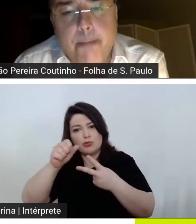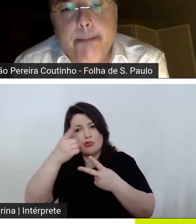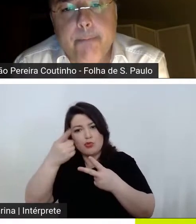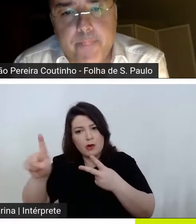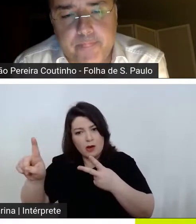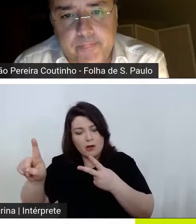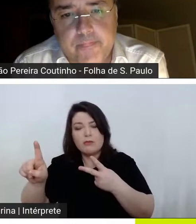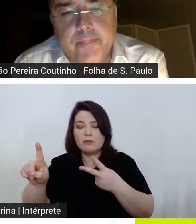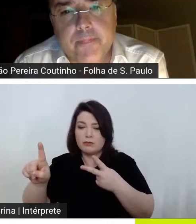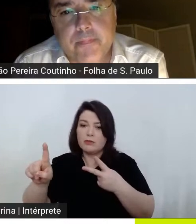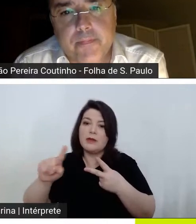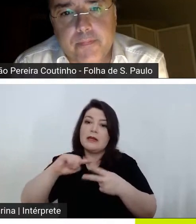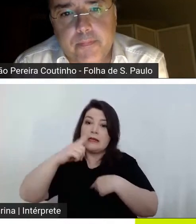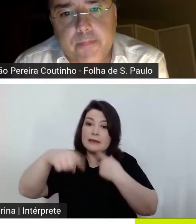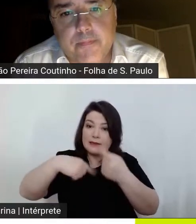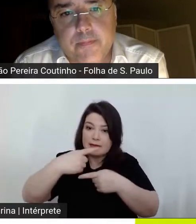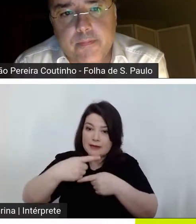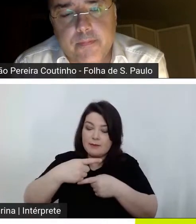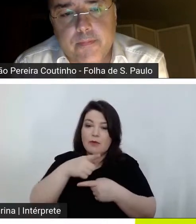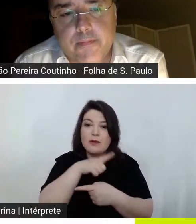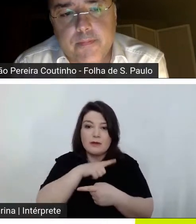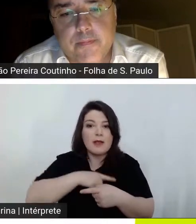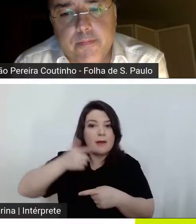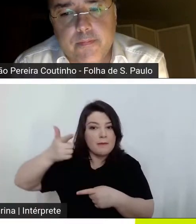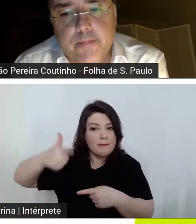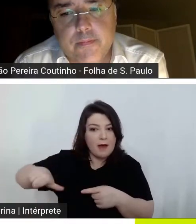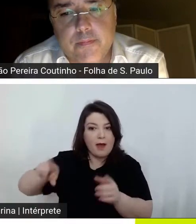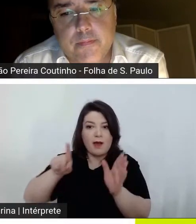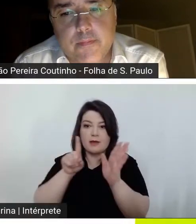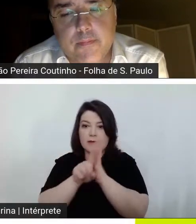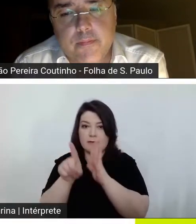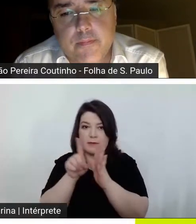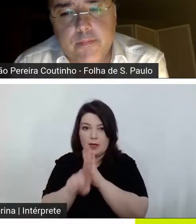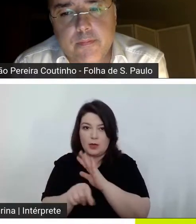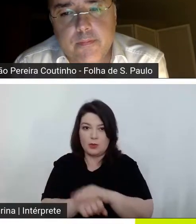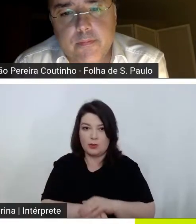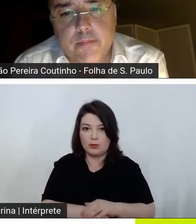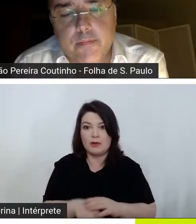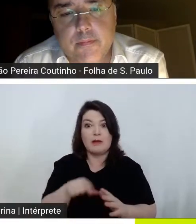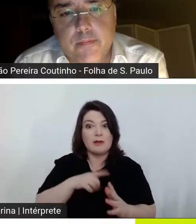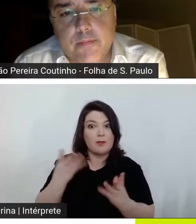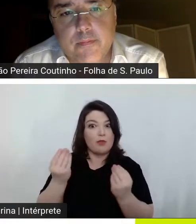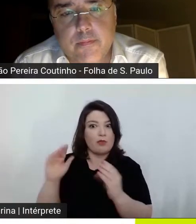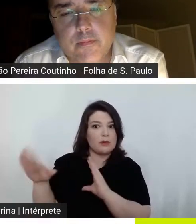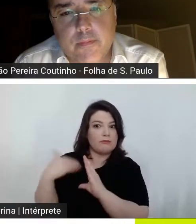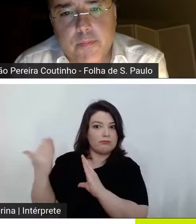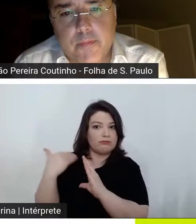eu vou passar para as outras perguntas aqui que estão vindo muito